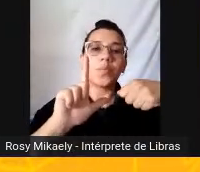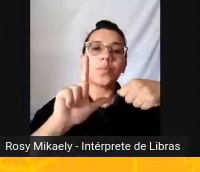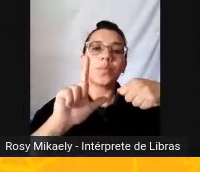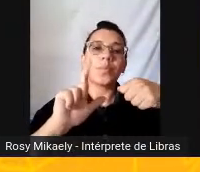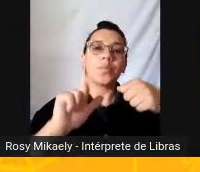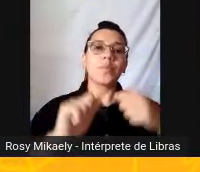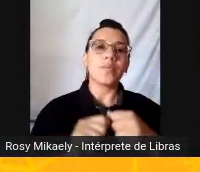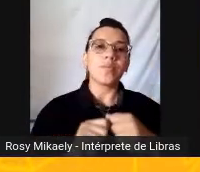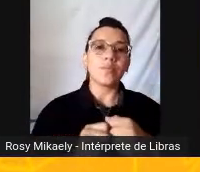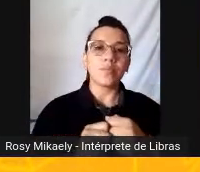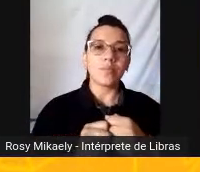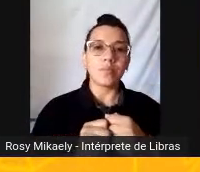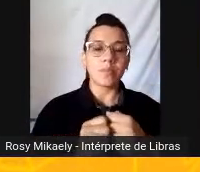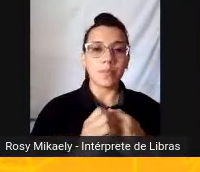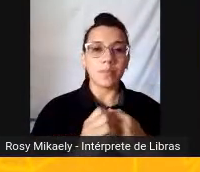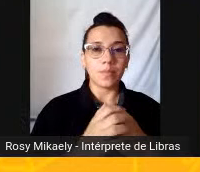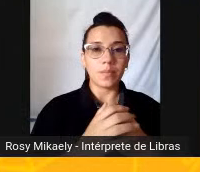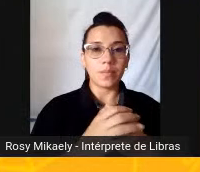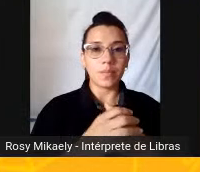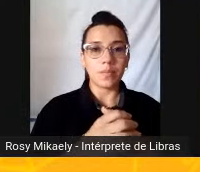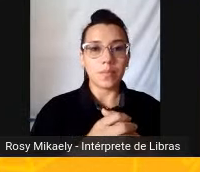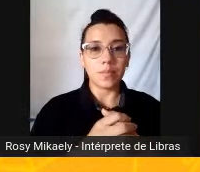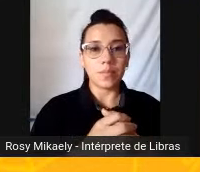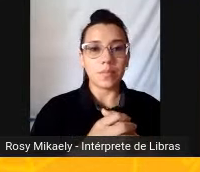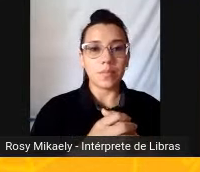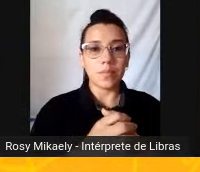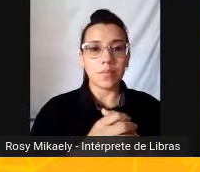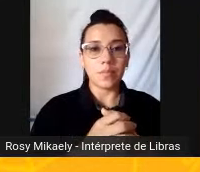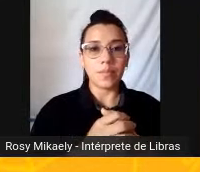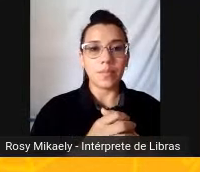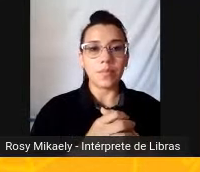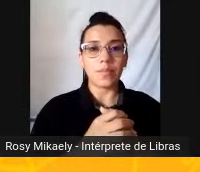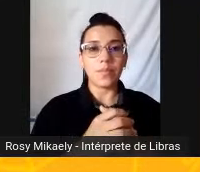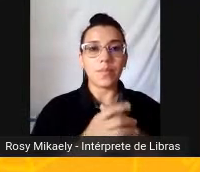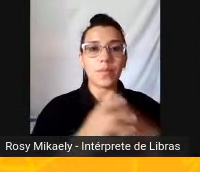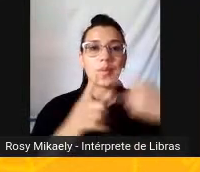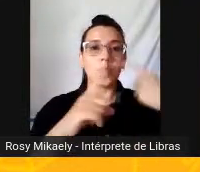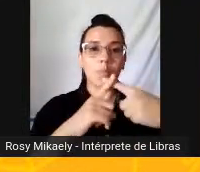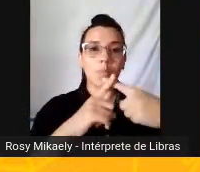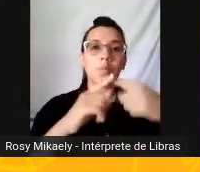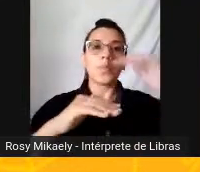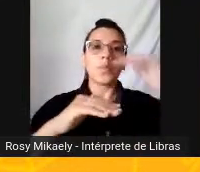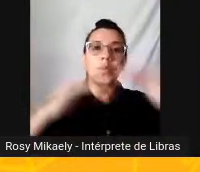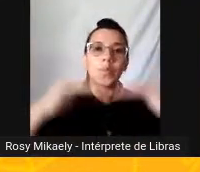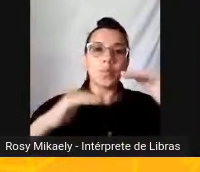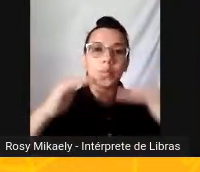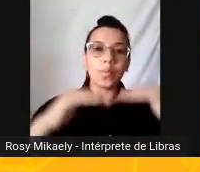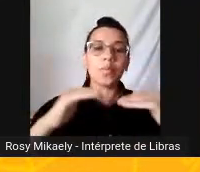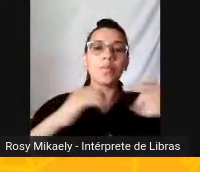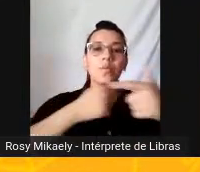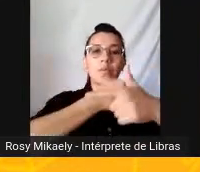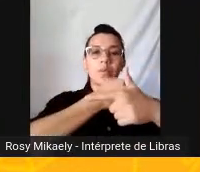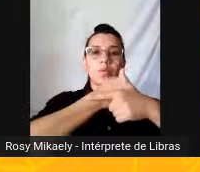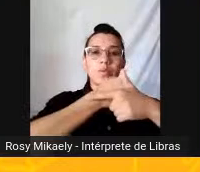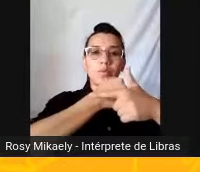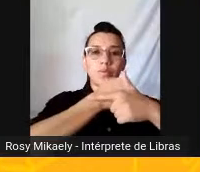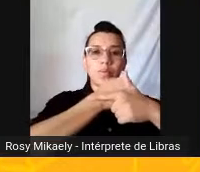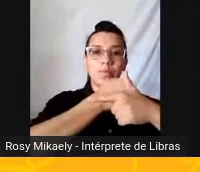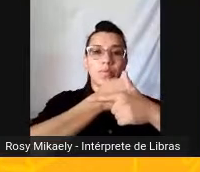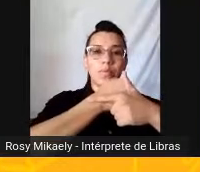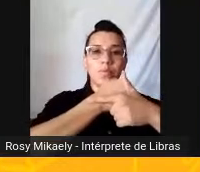criatividade. Então, é a mensagem. E nós temos essa outra função aí, que é centrada no ressator.